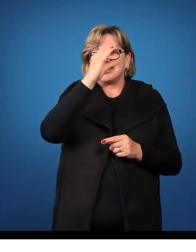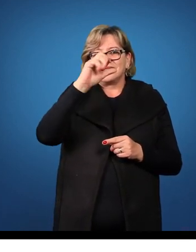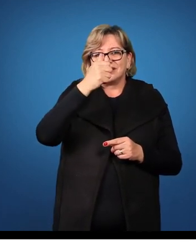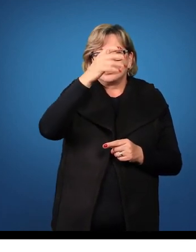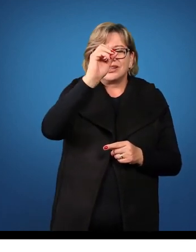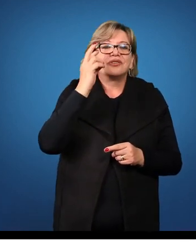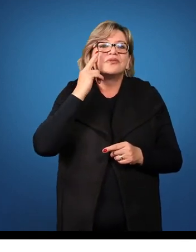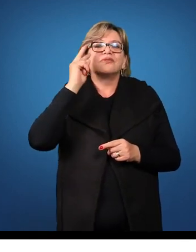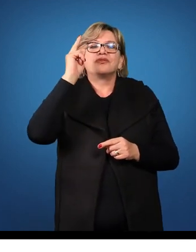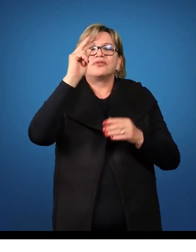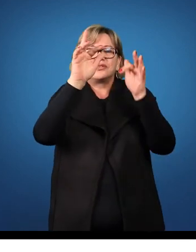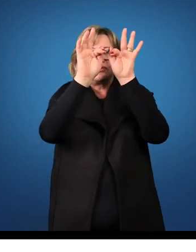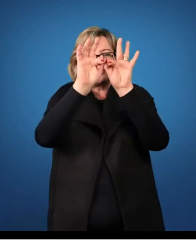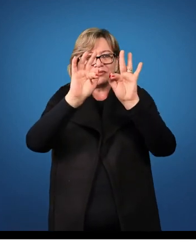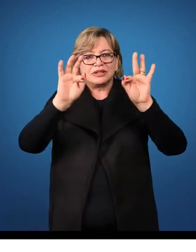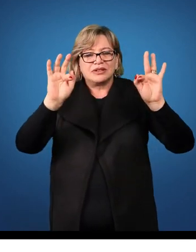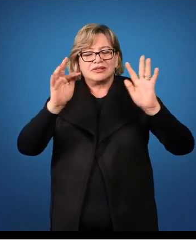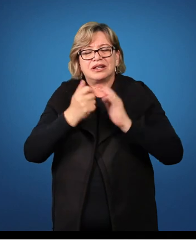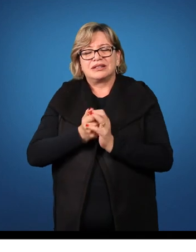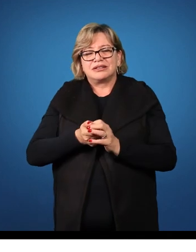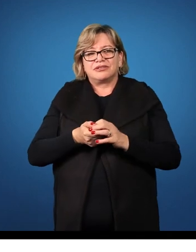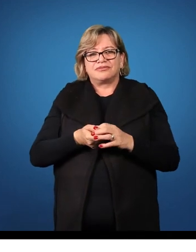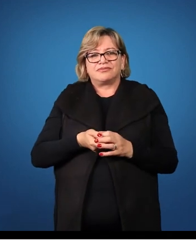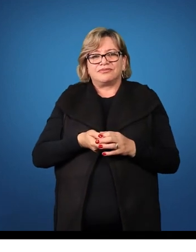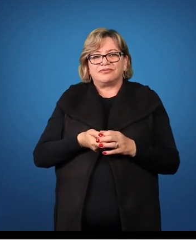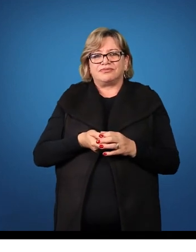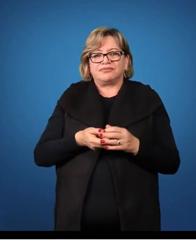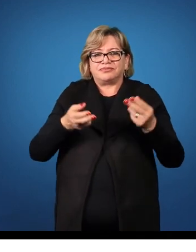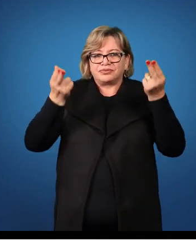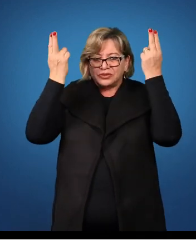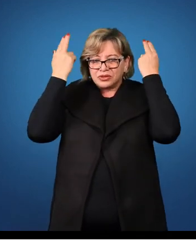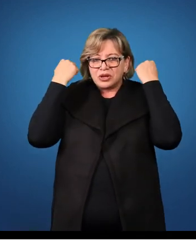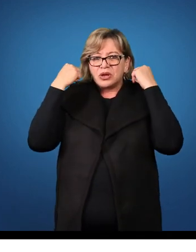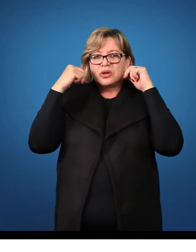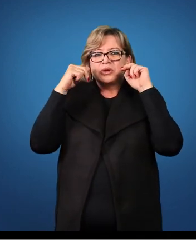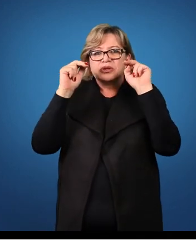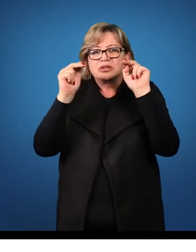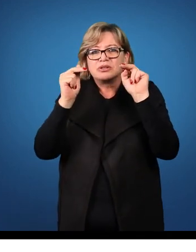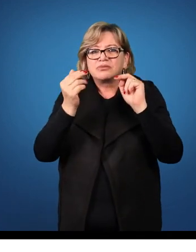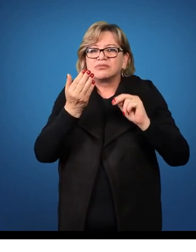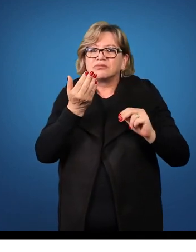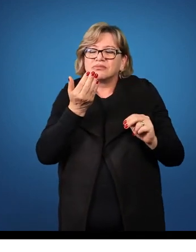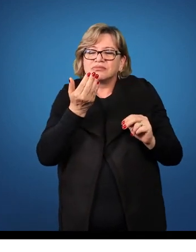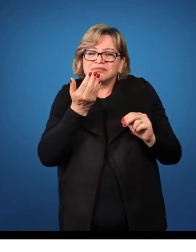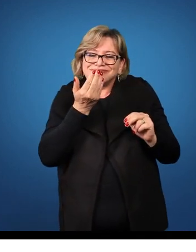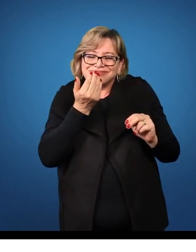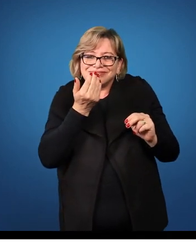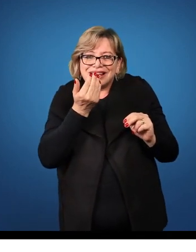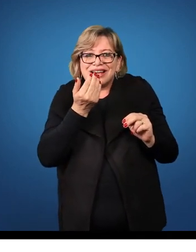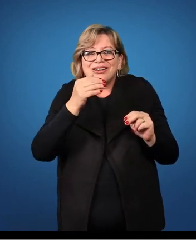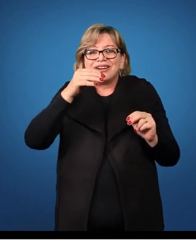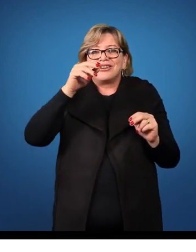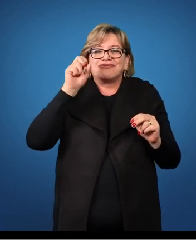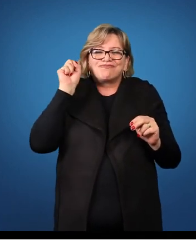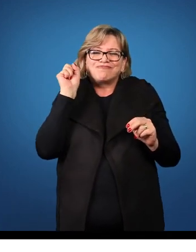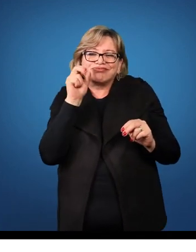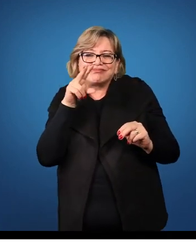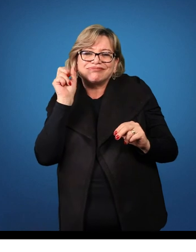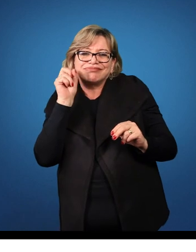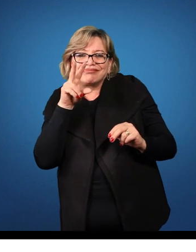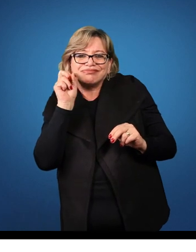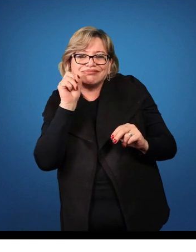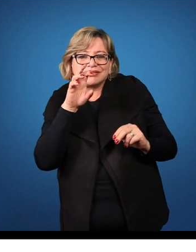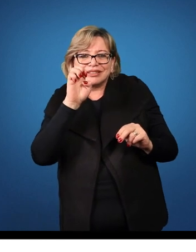o cordeiro foi envenenado por erva, quero dizer, erba, primeira declinação,